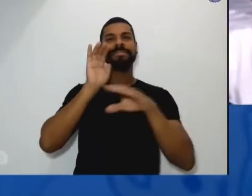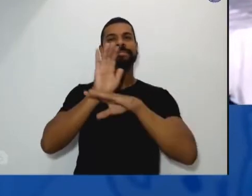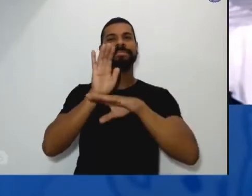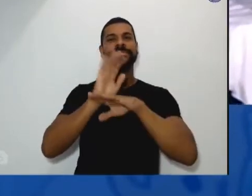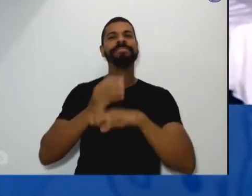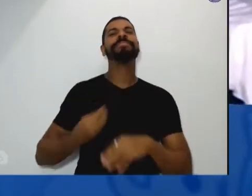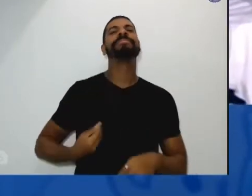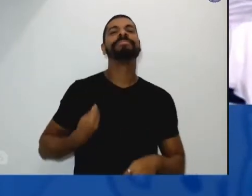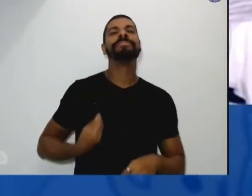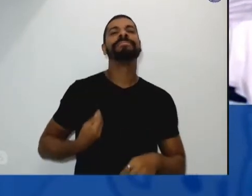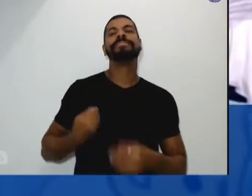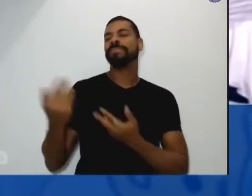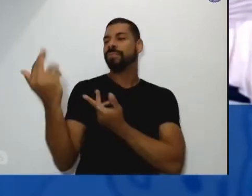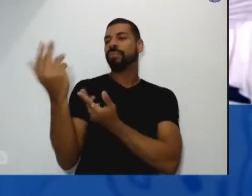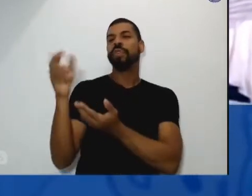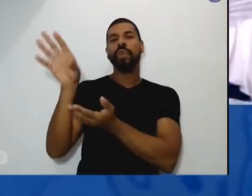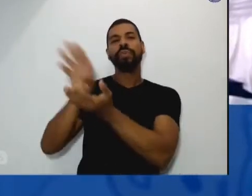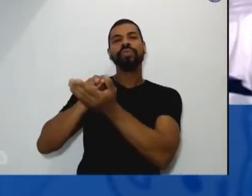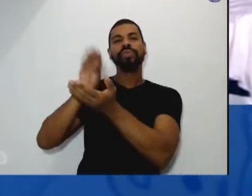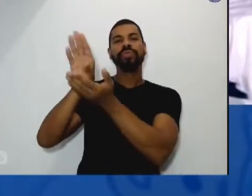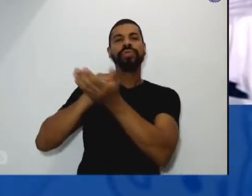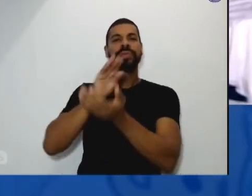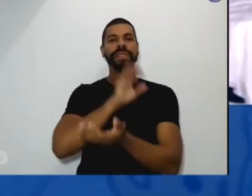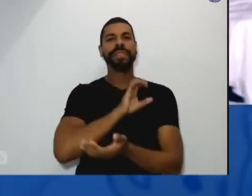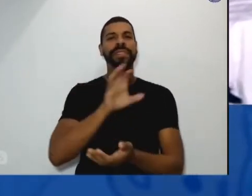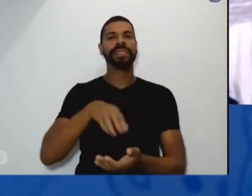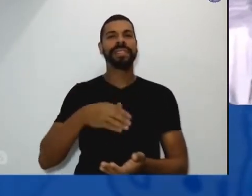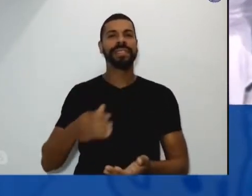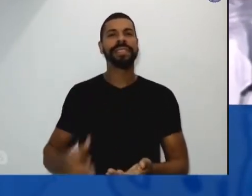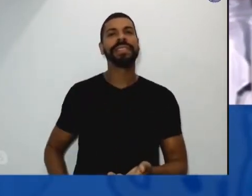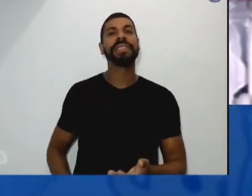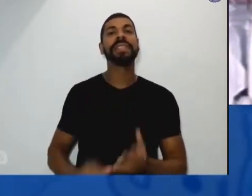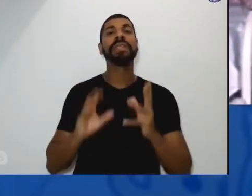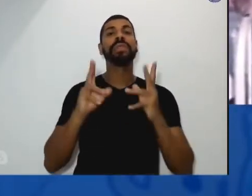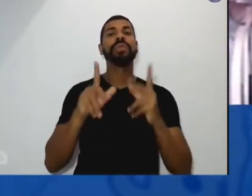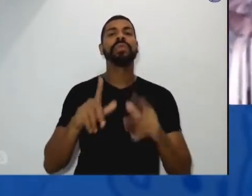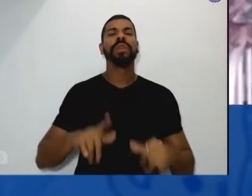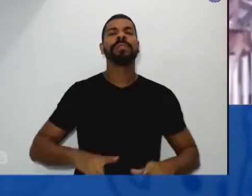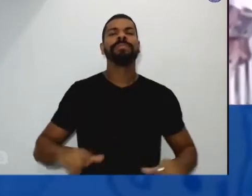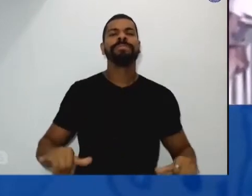Cristo, que conforta e cuida de todos aqueles que se encontram na miséria e no sofrimento.